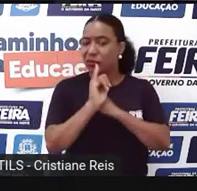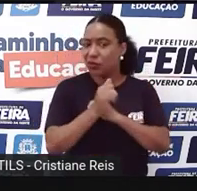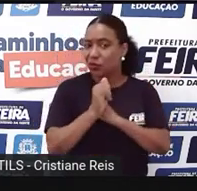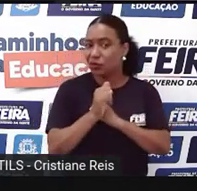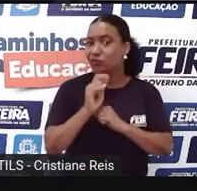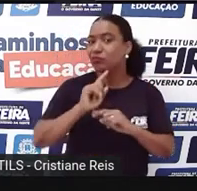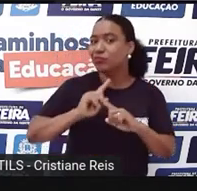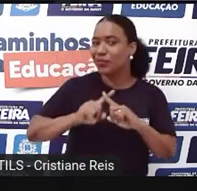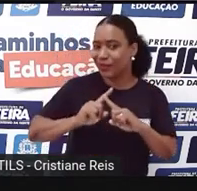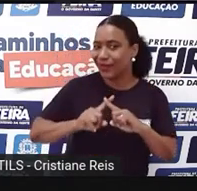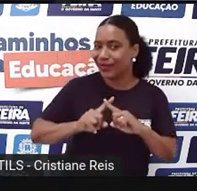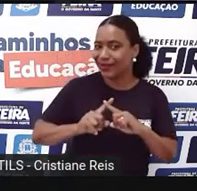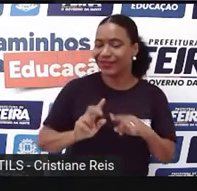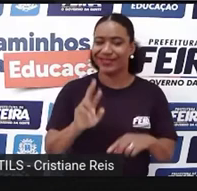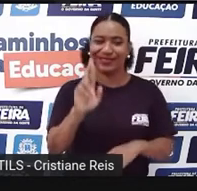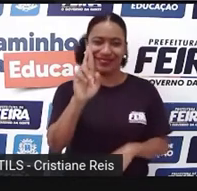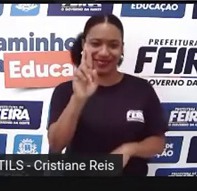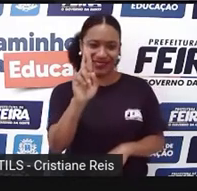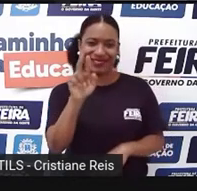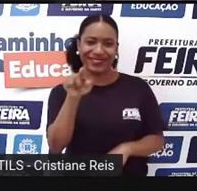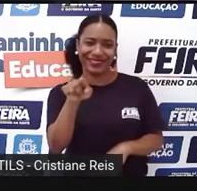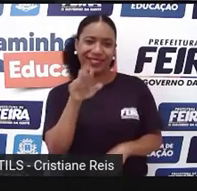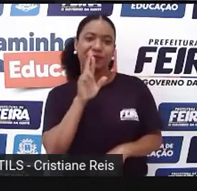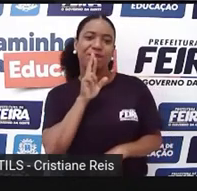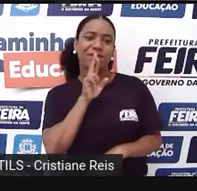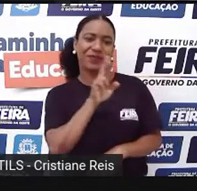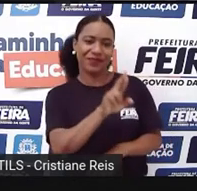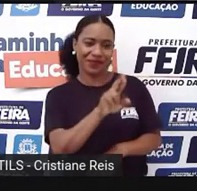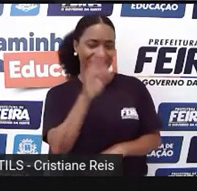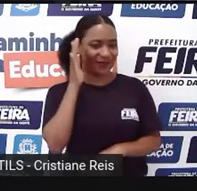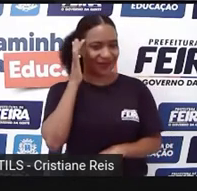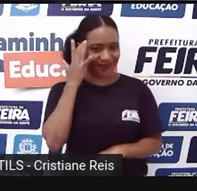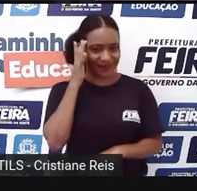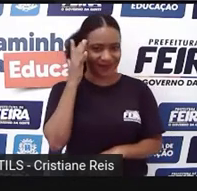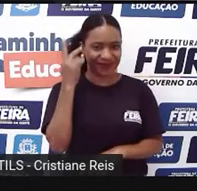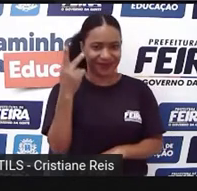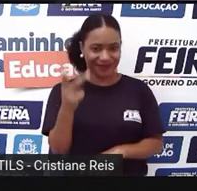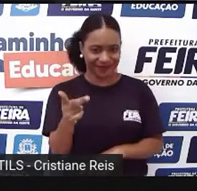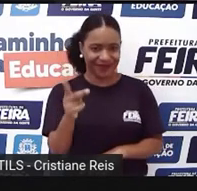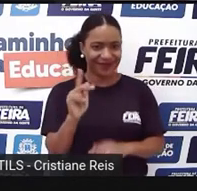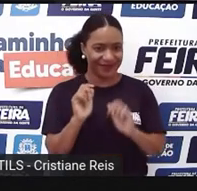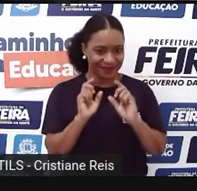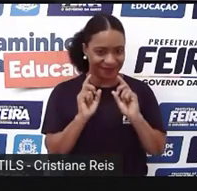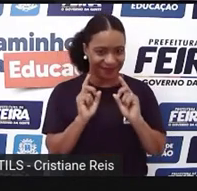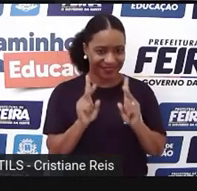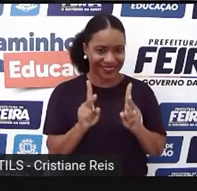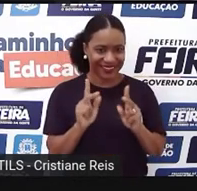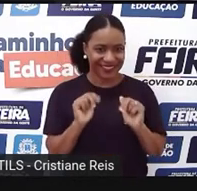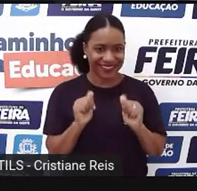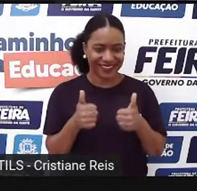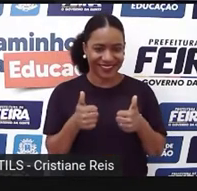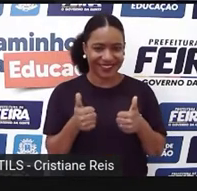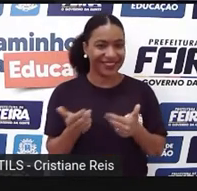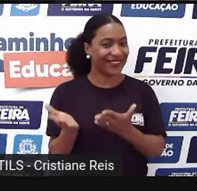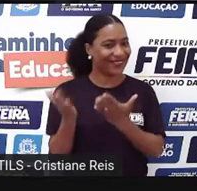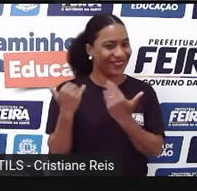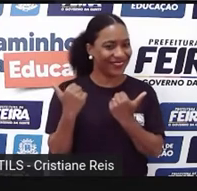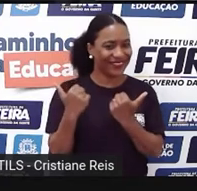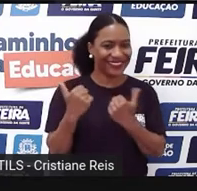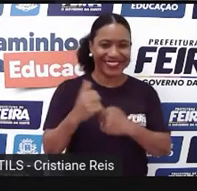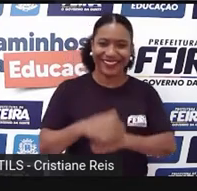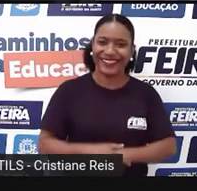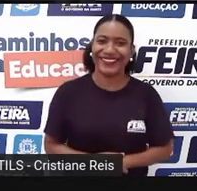quê? Então, você completa de acordo com a sua opinião. Ok, students? Let's go!